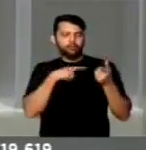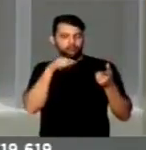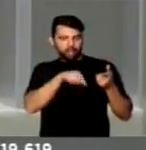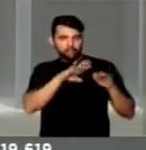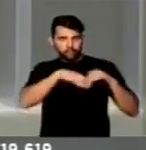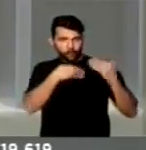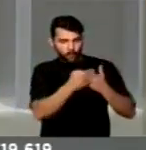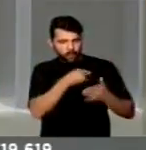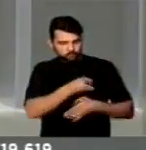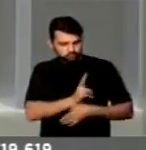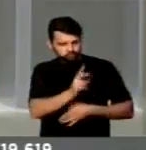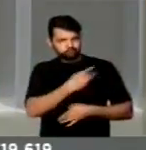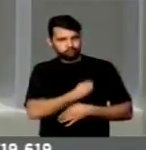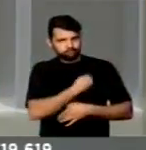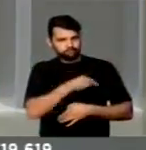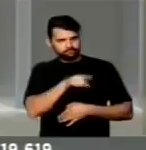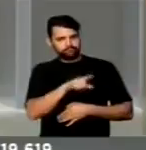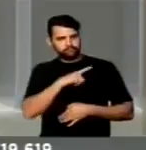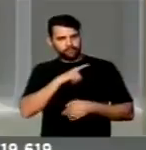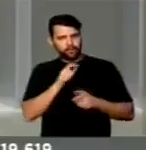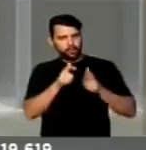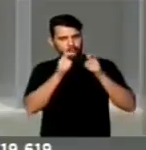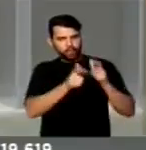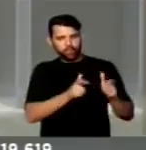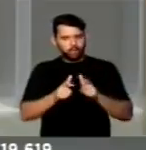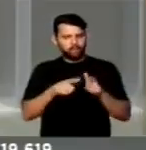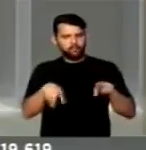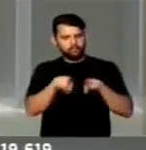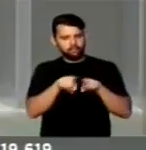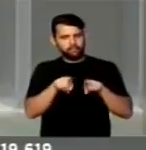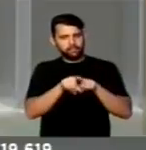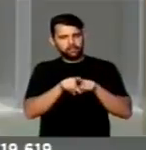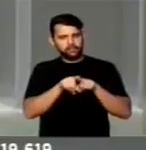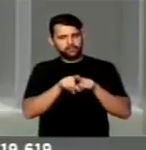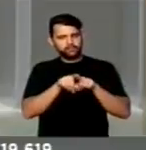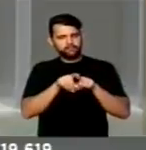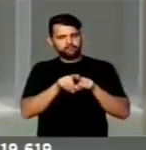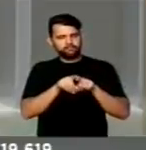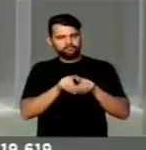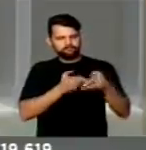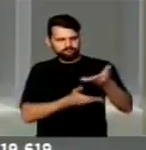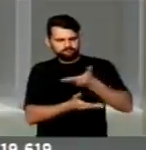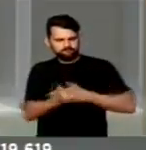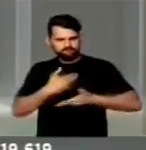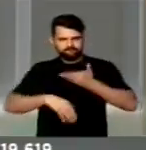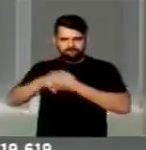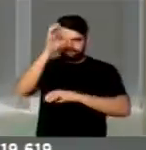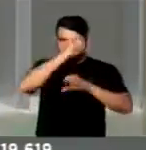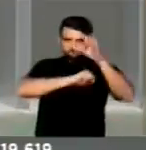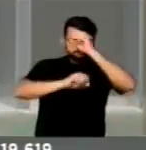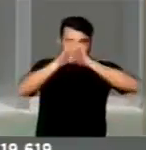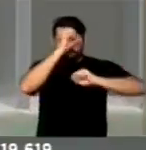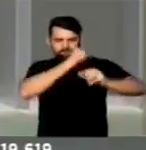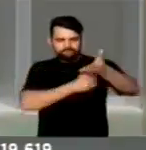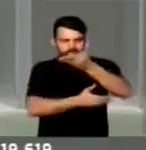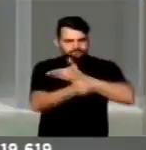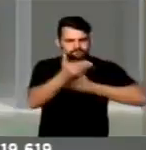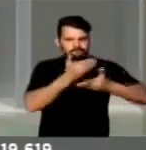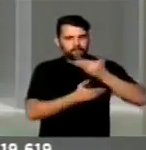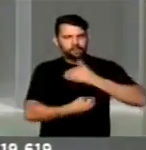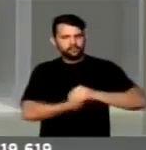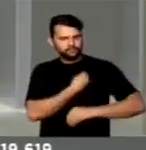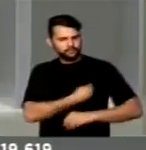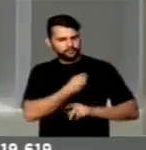é e sempre foi espaço também de socialização e de aprendizagem para o